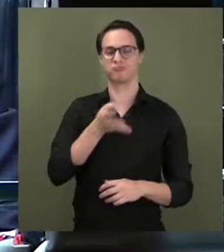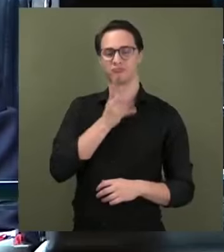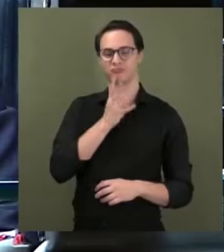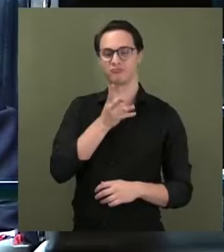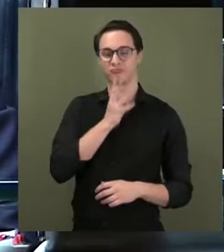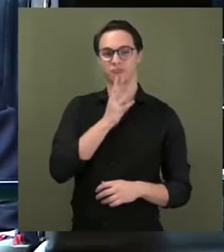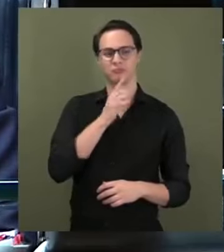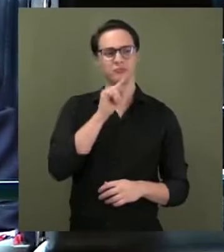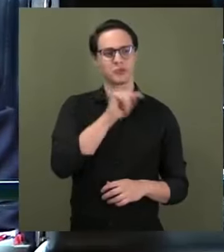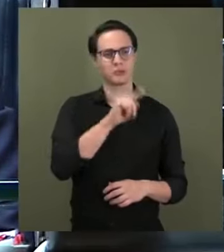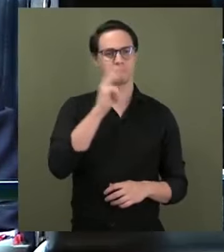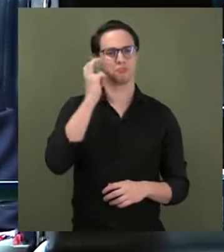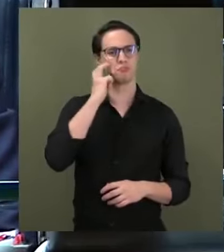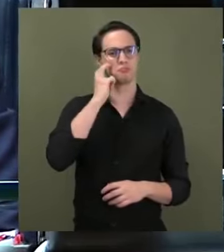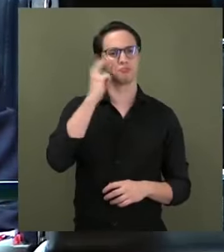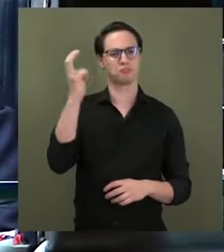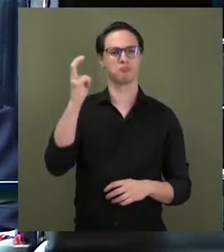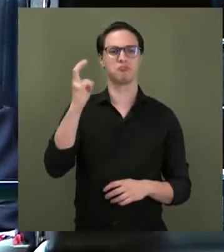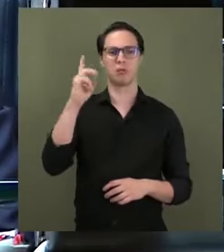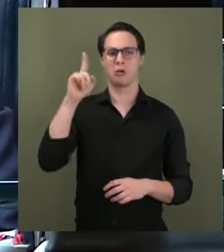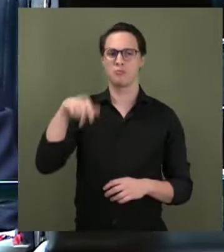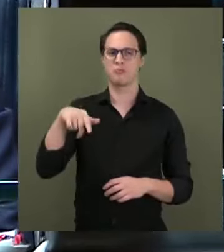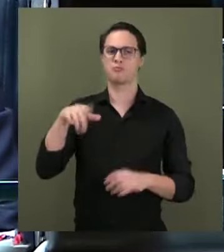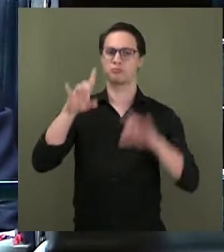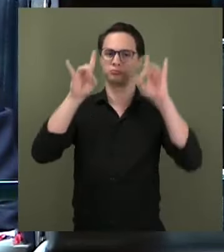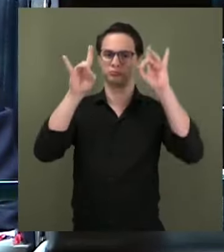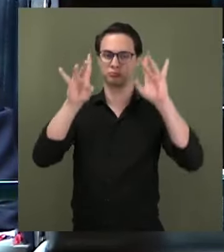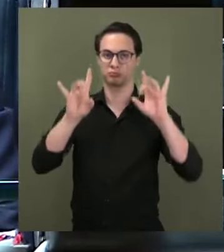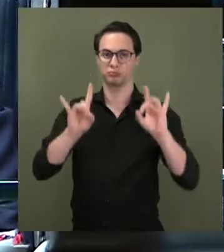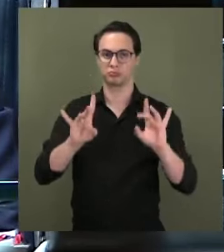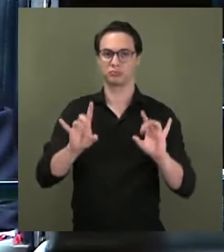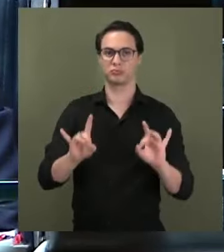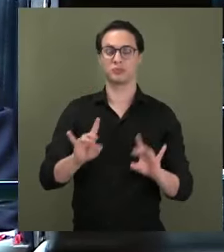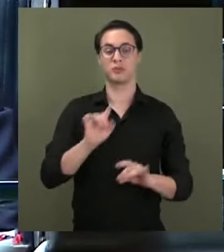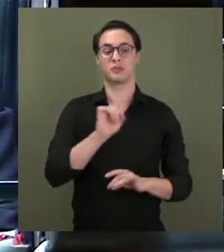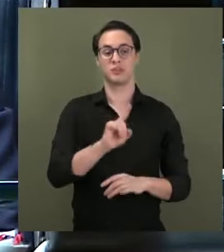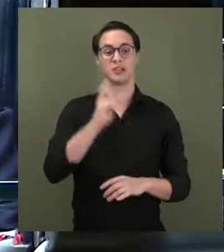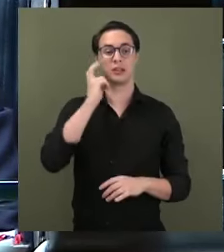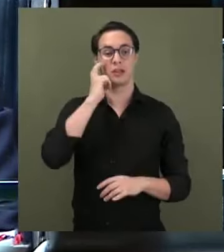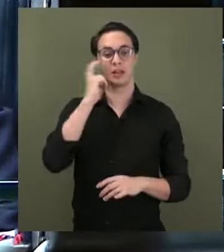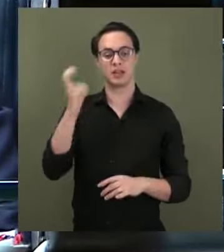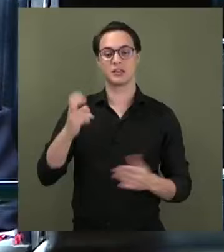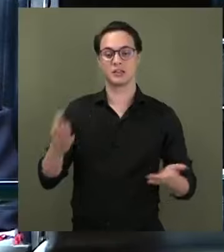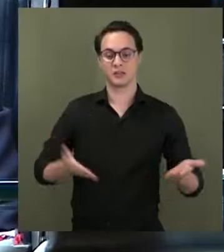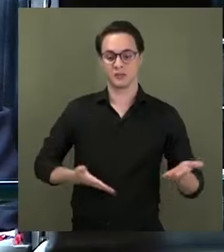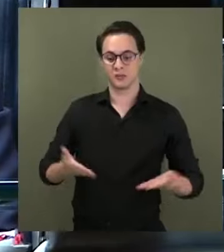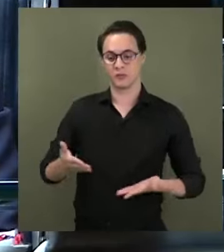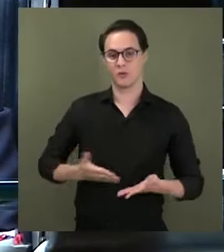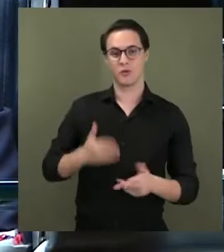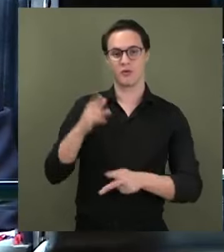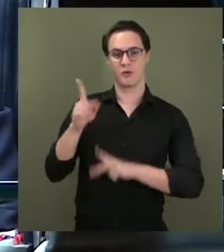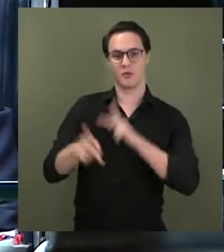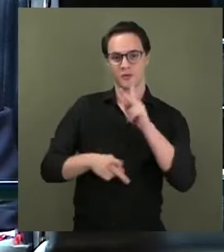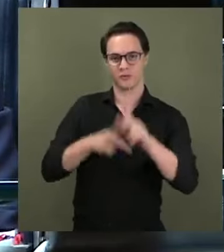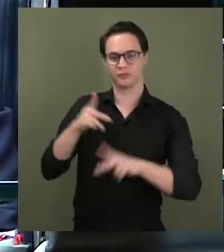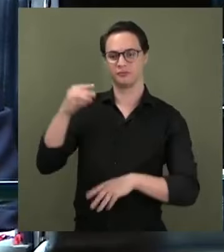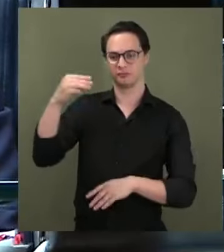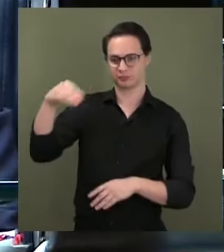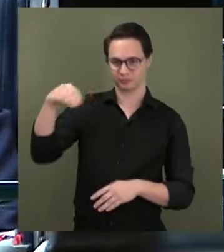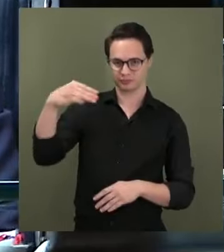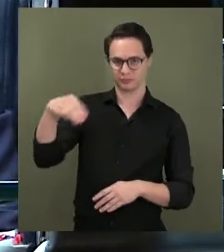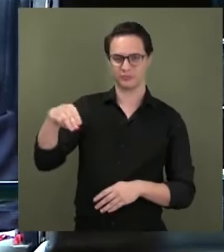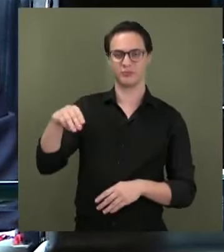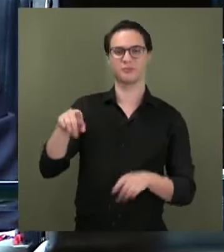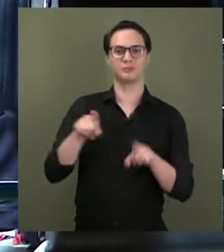De fato, sua inteligência é algo muito especial e muito singular. Vossa Excelência emprestou sua inteligência ao povo do Maranhão, ao Parlamento